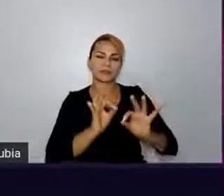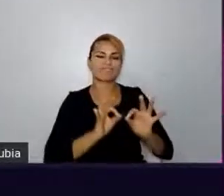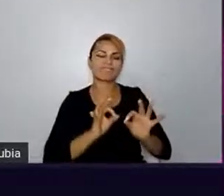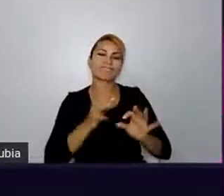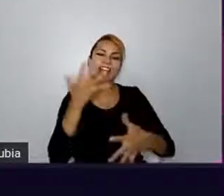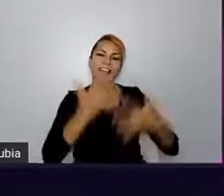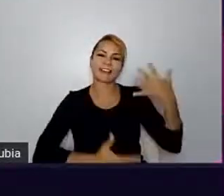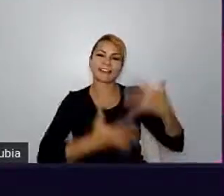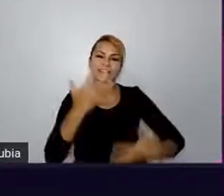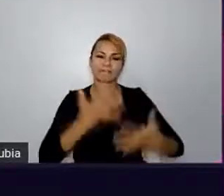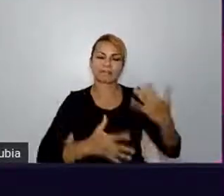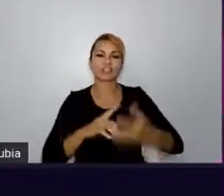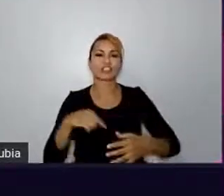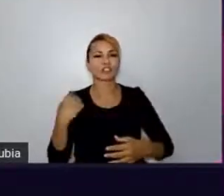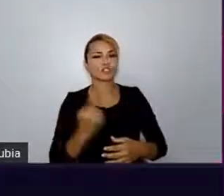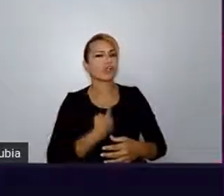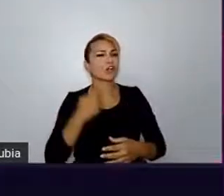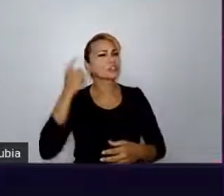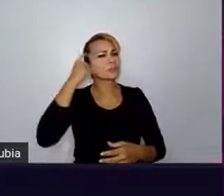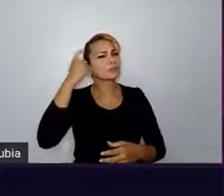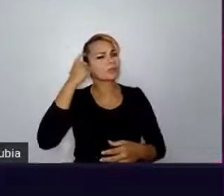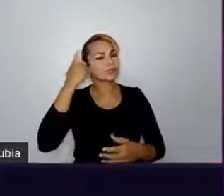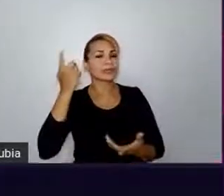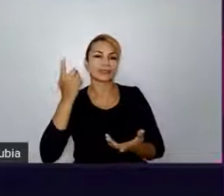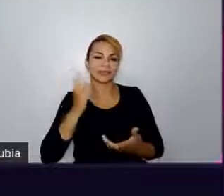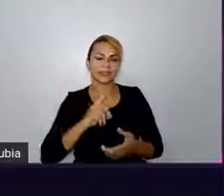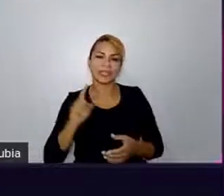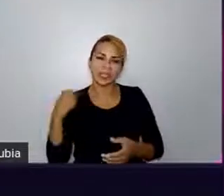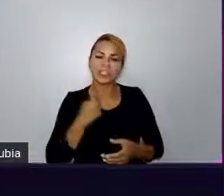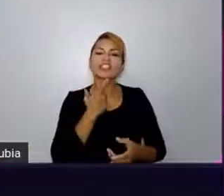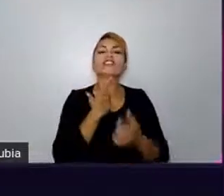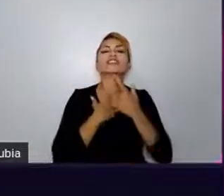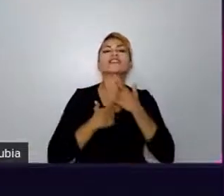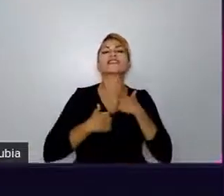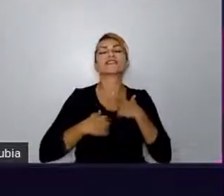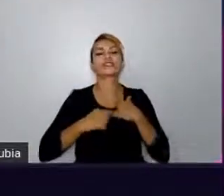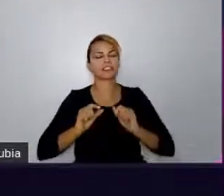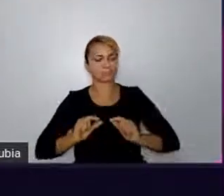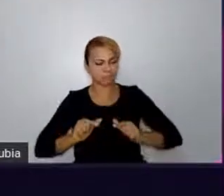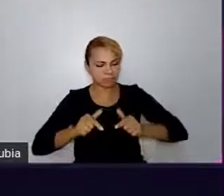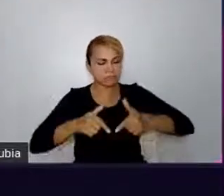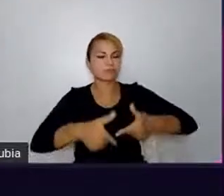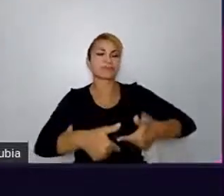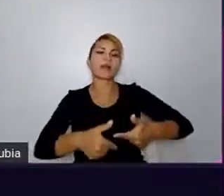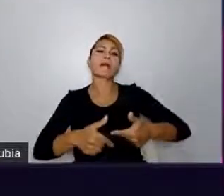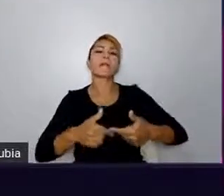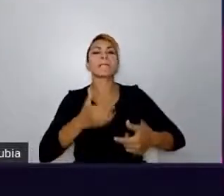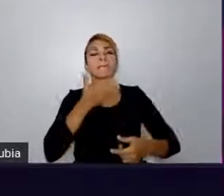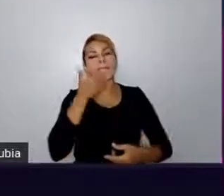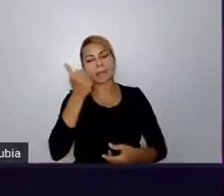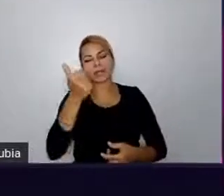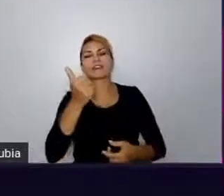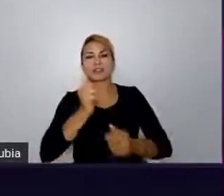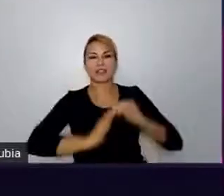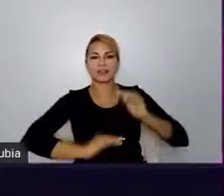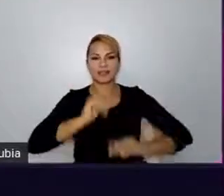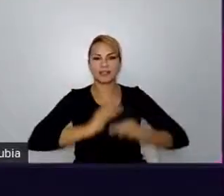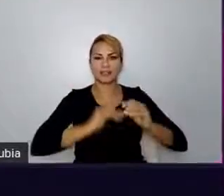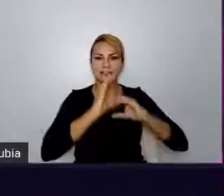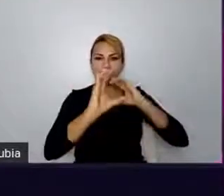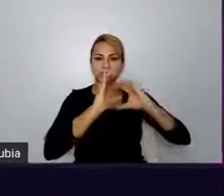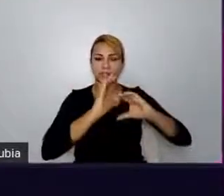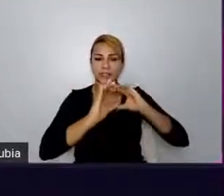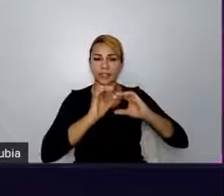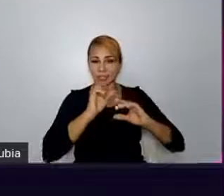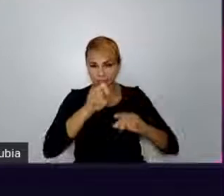pensamento, a nossa vontade de ir atrás e melhorar essa habilidade. Mas, se você